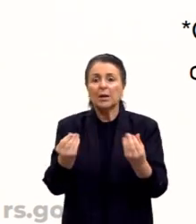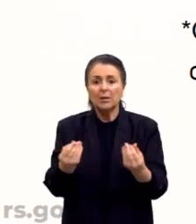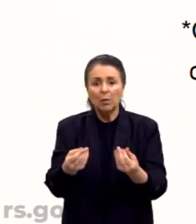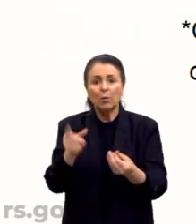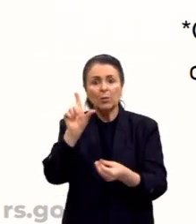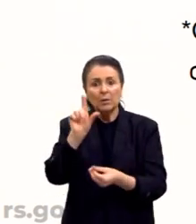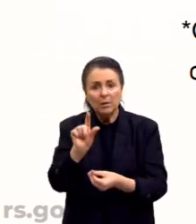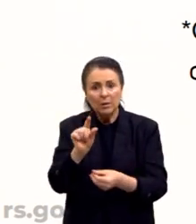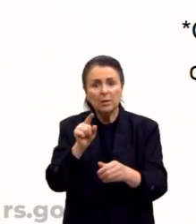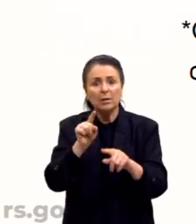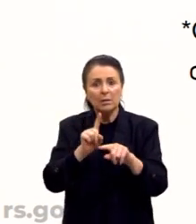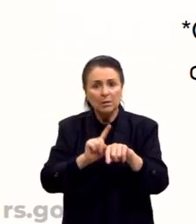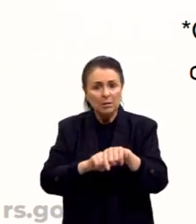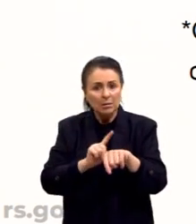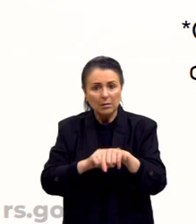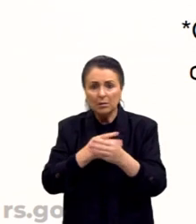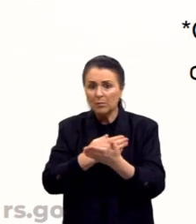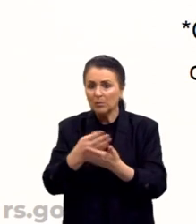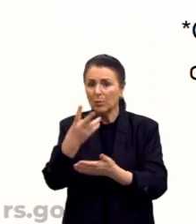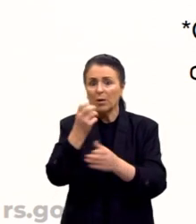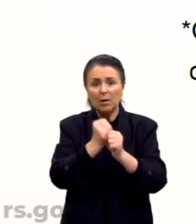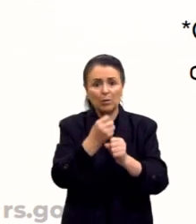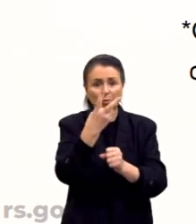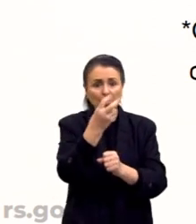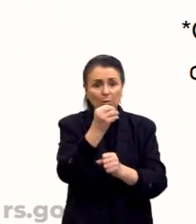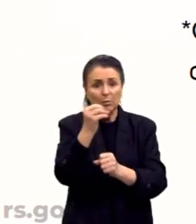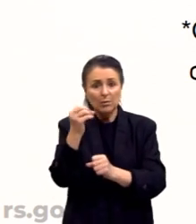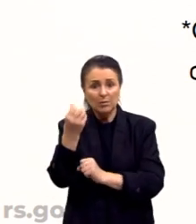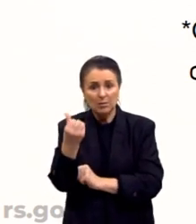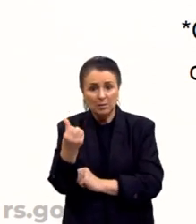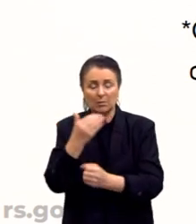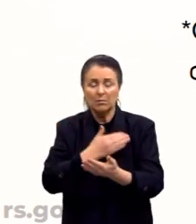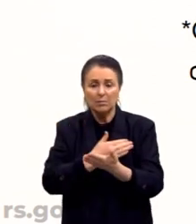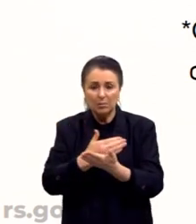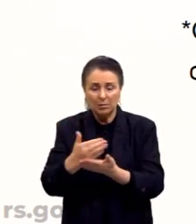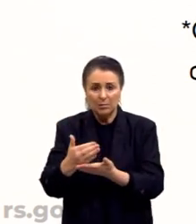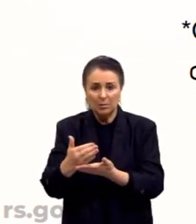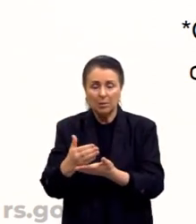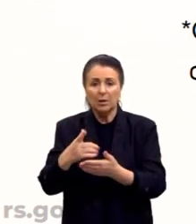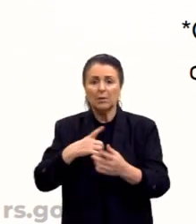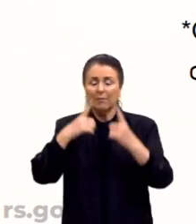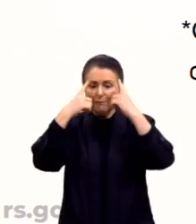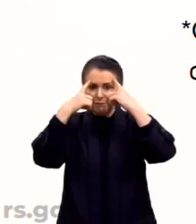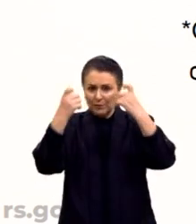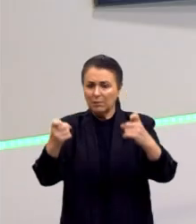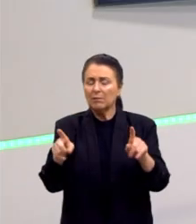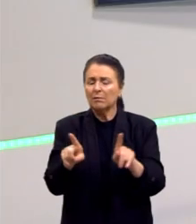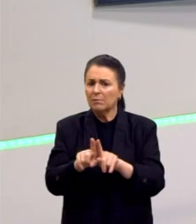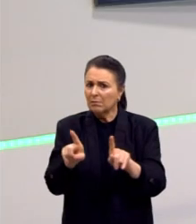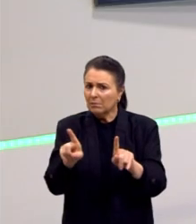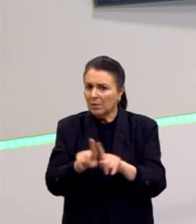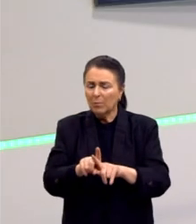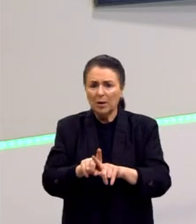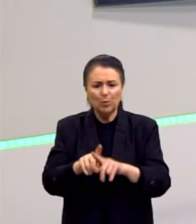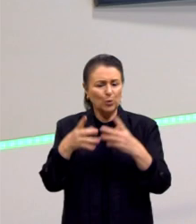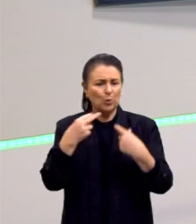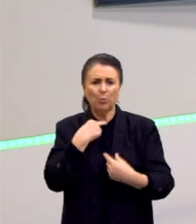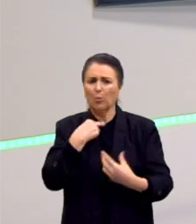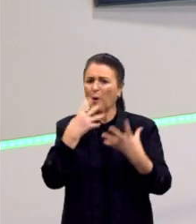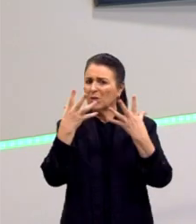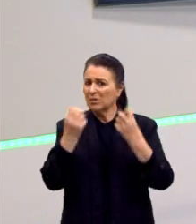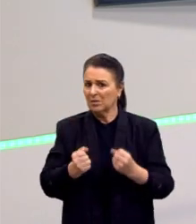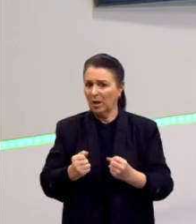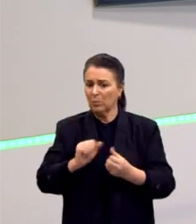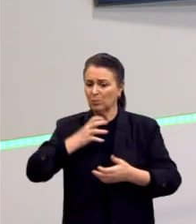recente essa lei, de 2006 apenas. E a violência também é algo que não é admissível contra a nossa